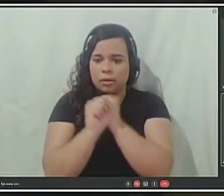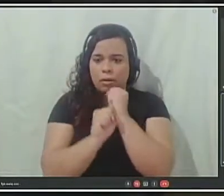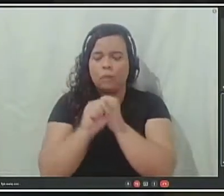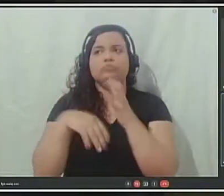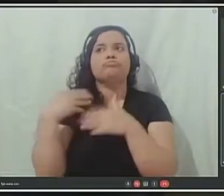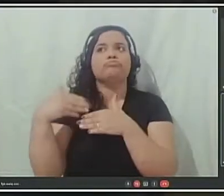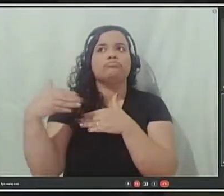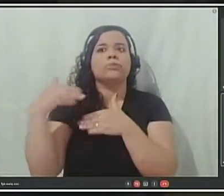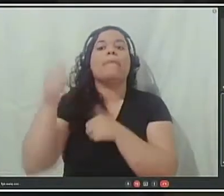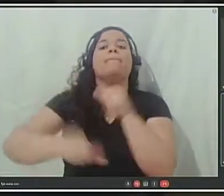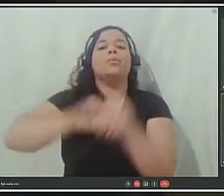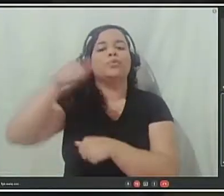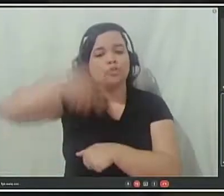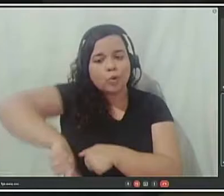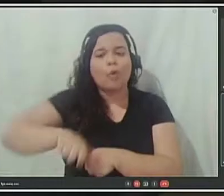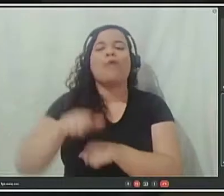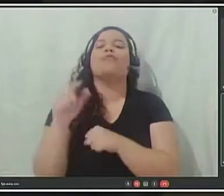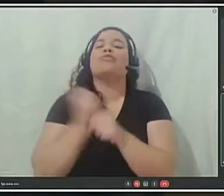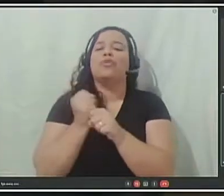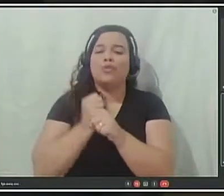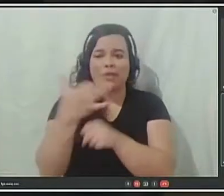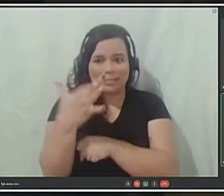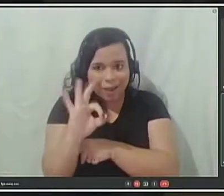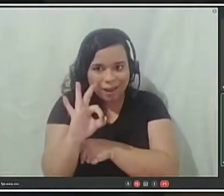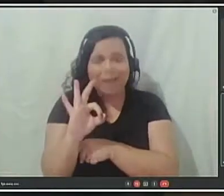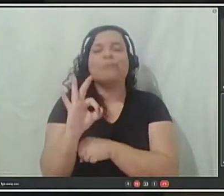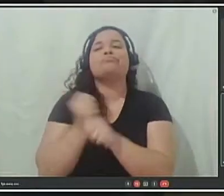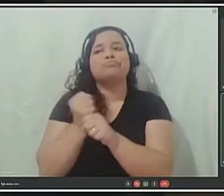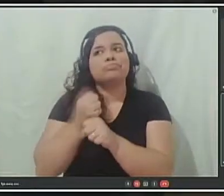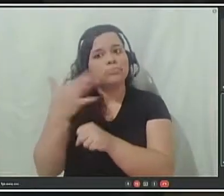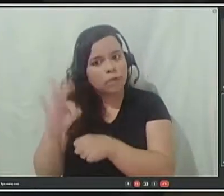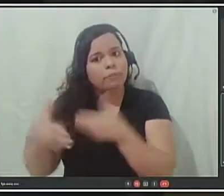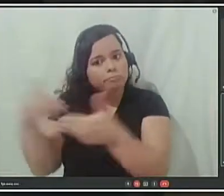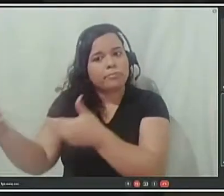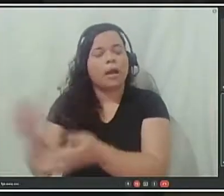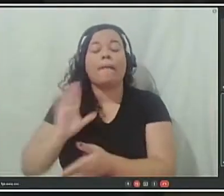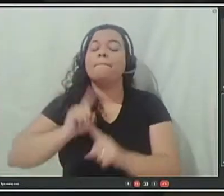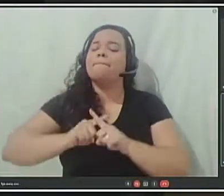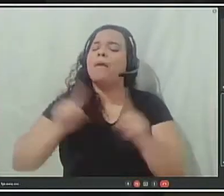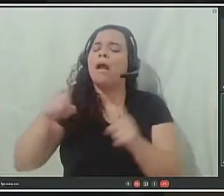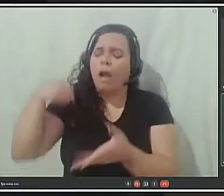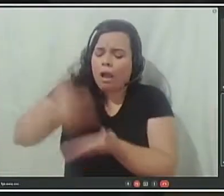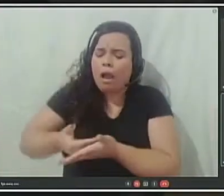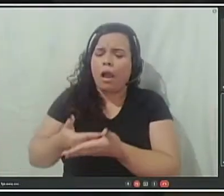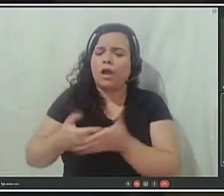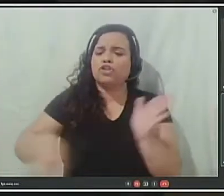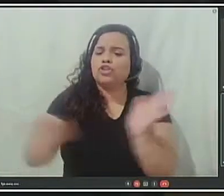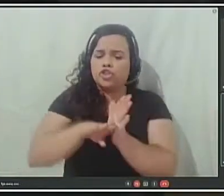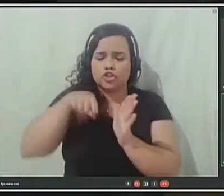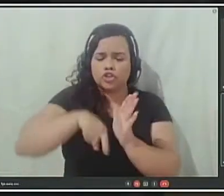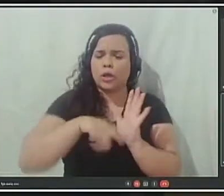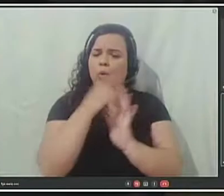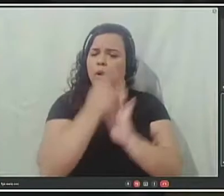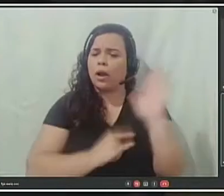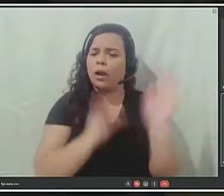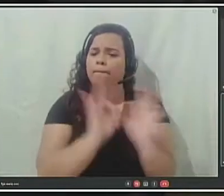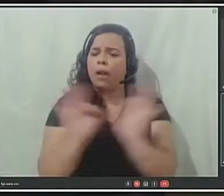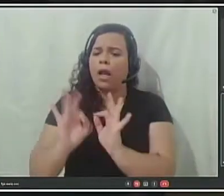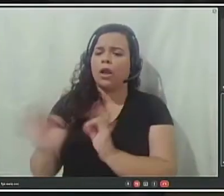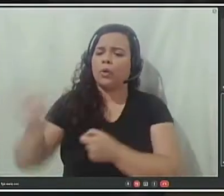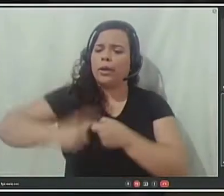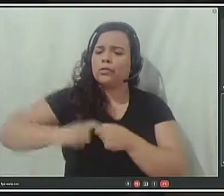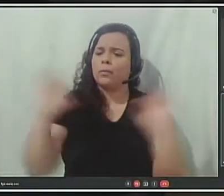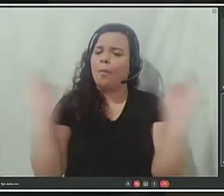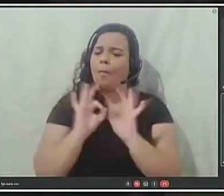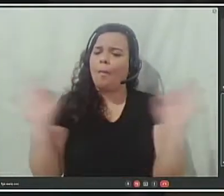até agora não chegou até a nossa Câmara de Vereadores o plano diretor. Onde nós vimos,